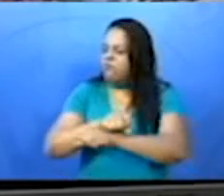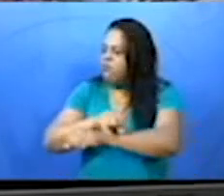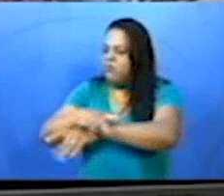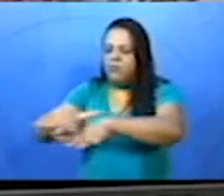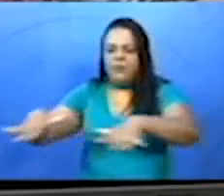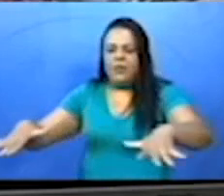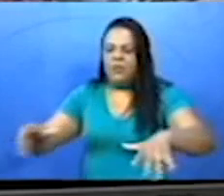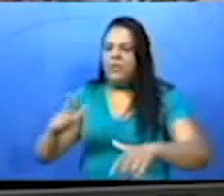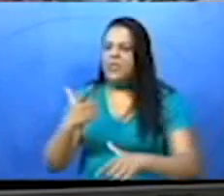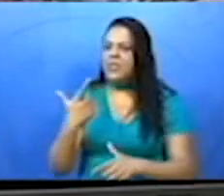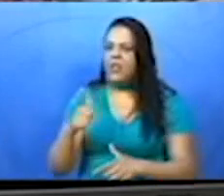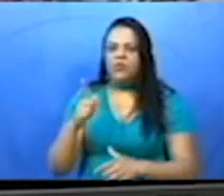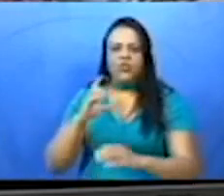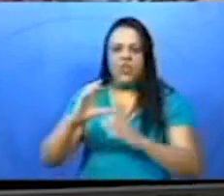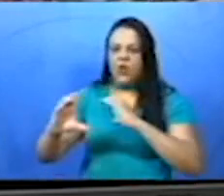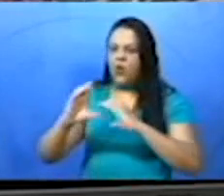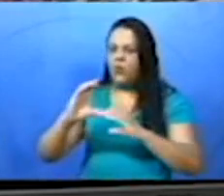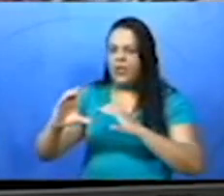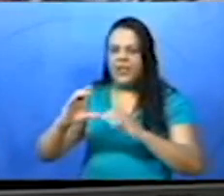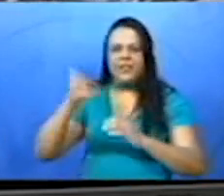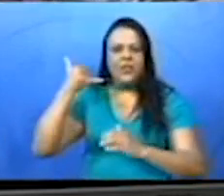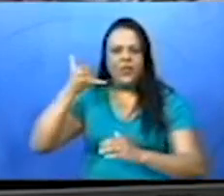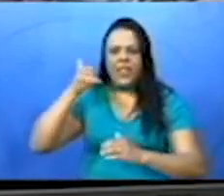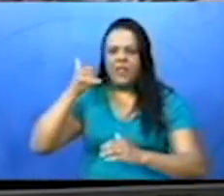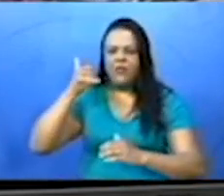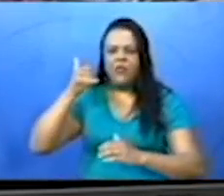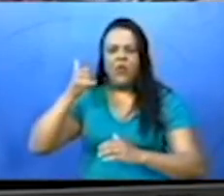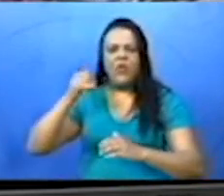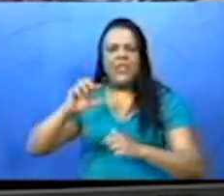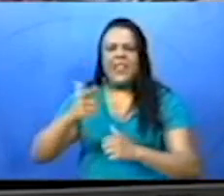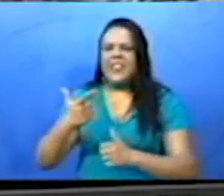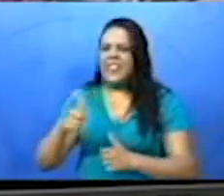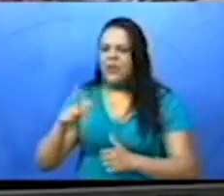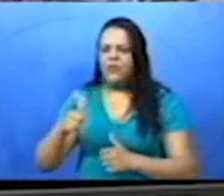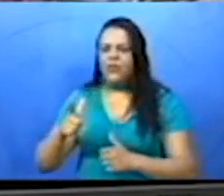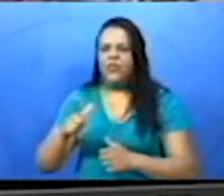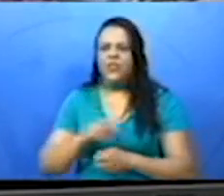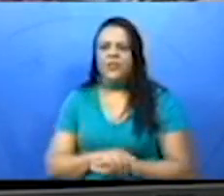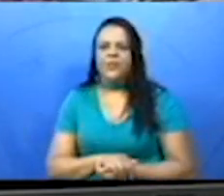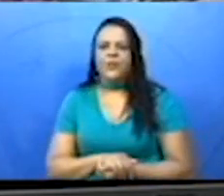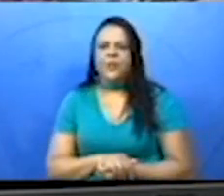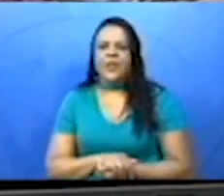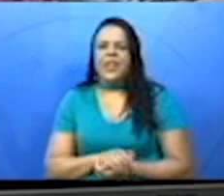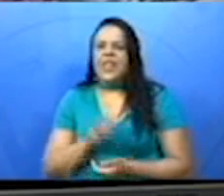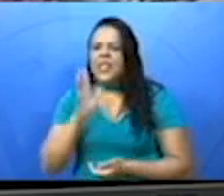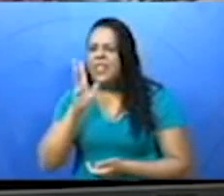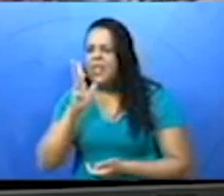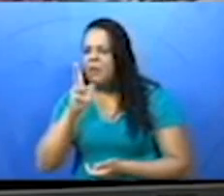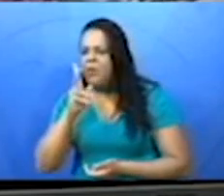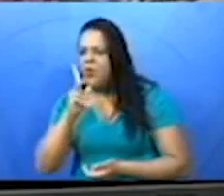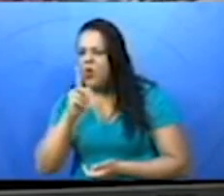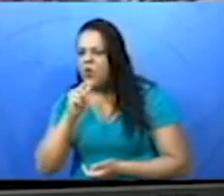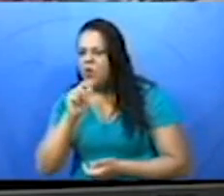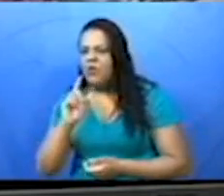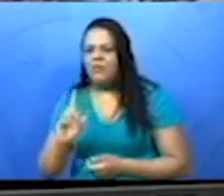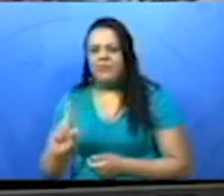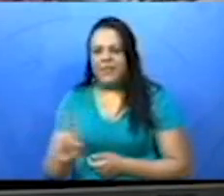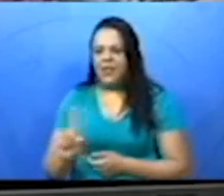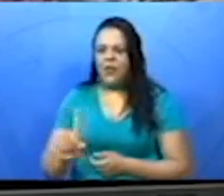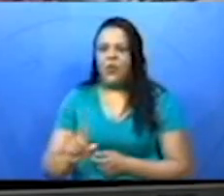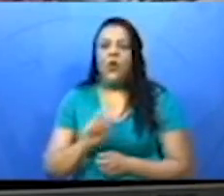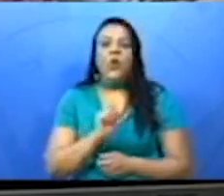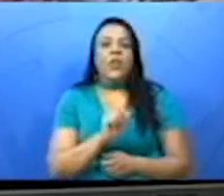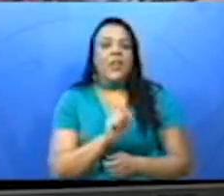notícia não se espalhou tão lentamente. Foi rápido, não é mesmo? Então, estava